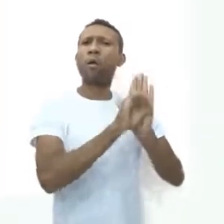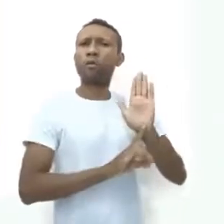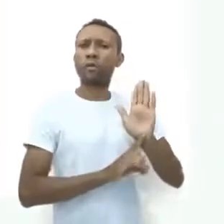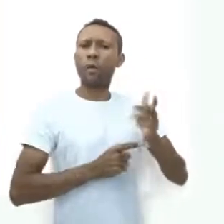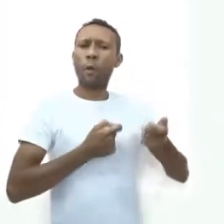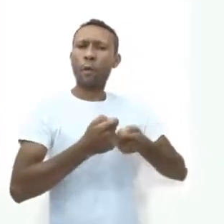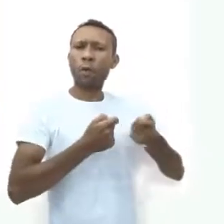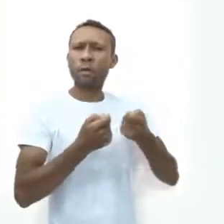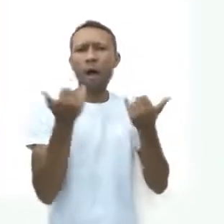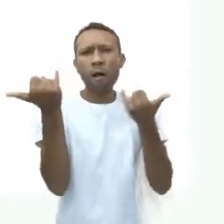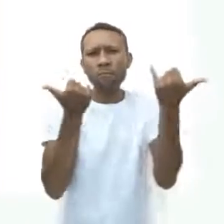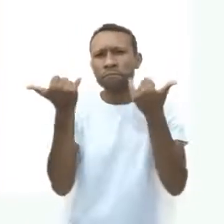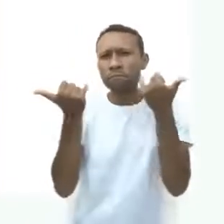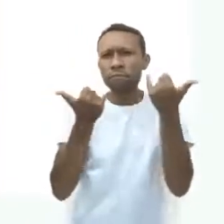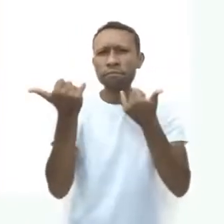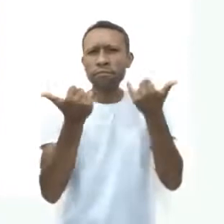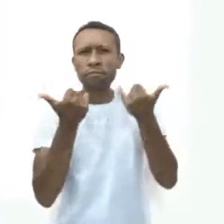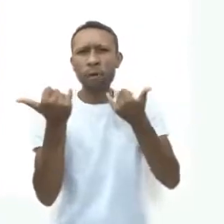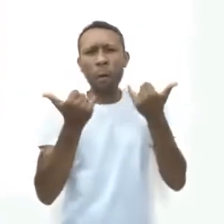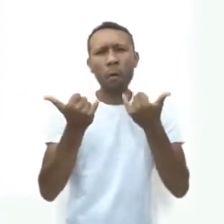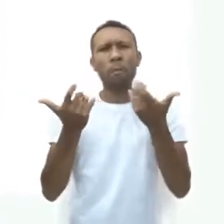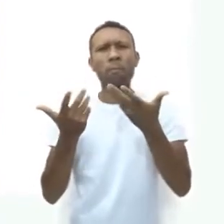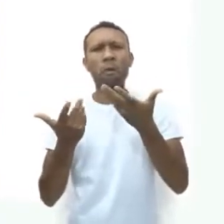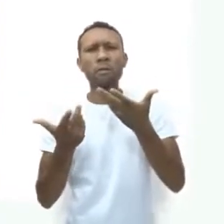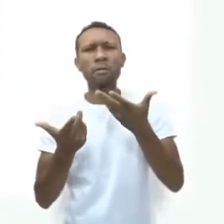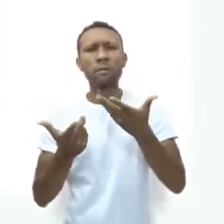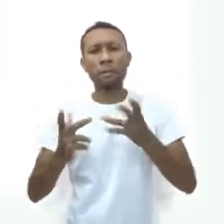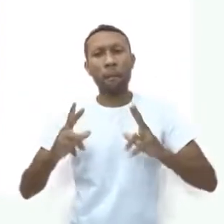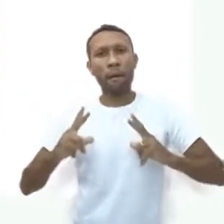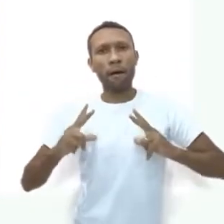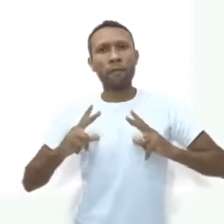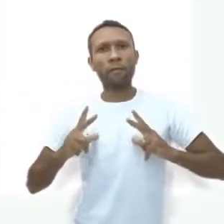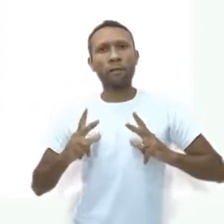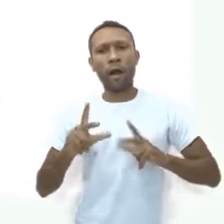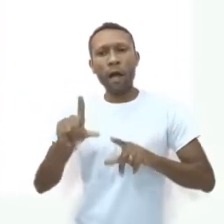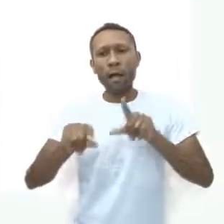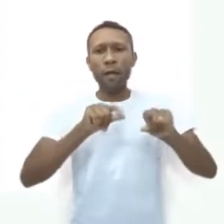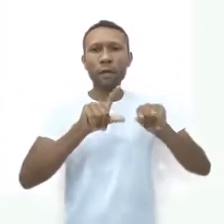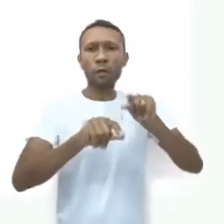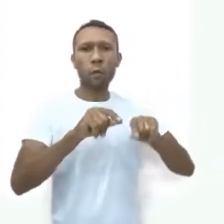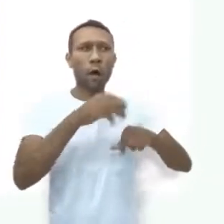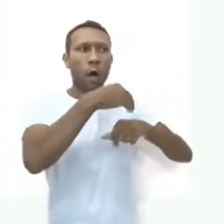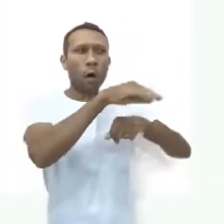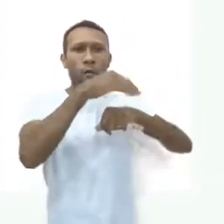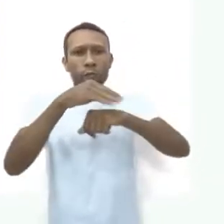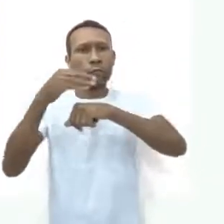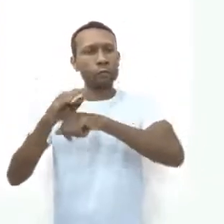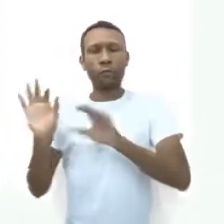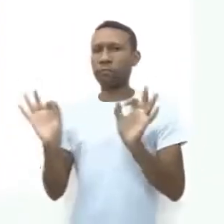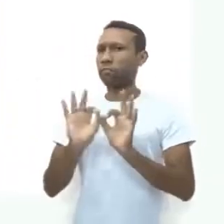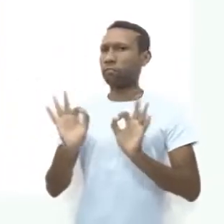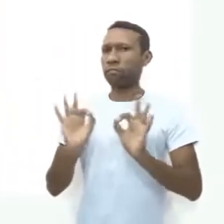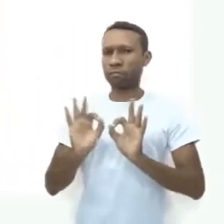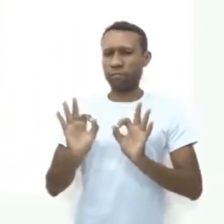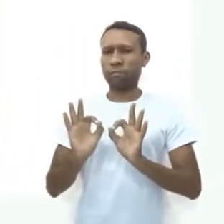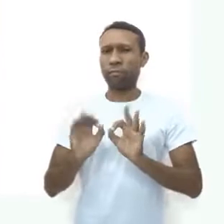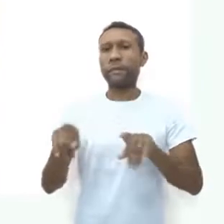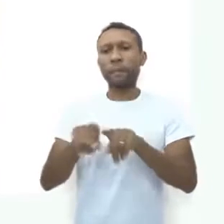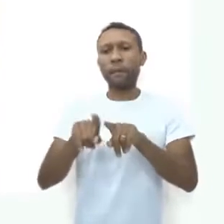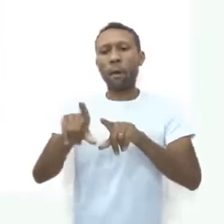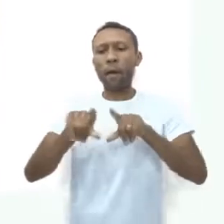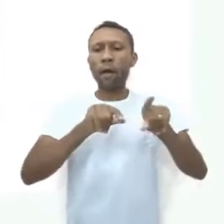controlar as informações, assuntos e relações pessoais escolhendo não compartilhar ou selecionando o que,